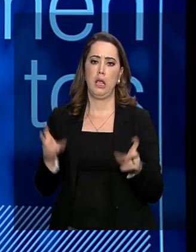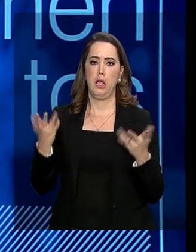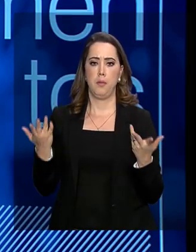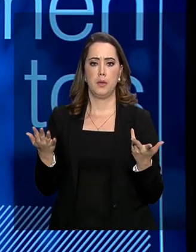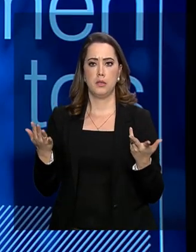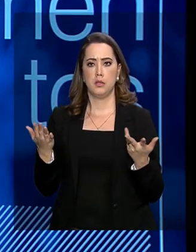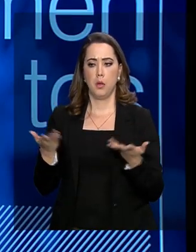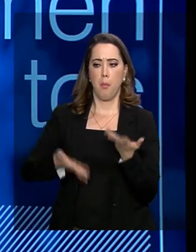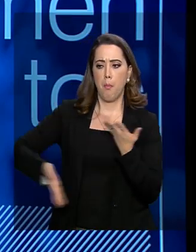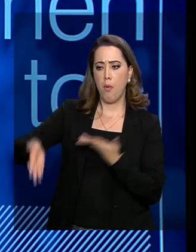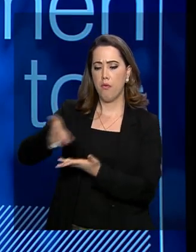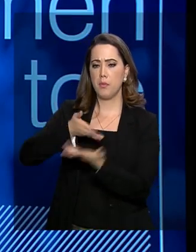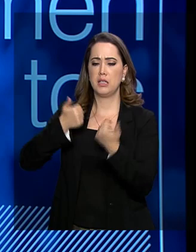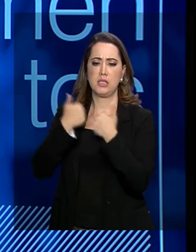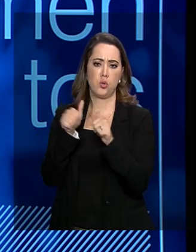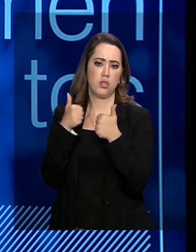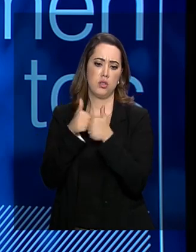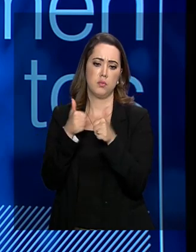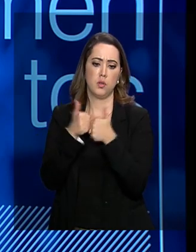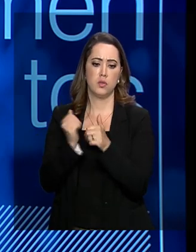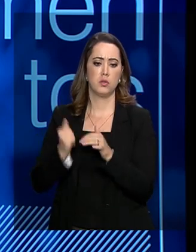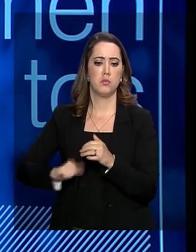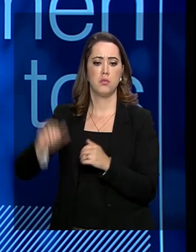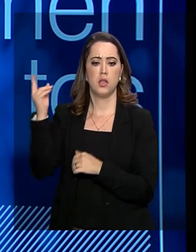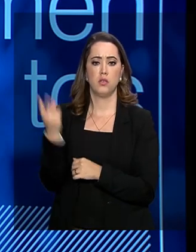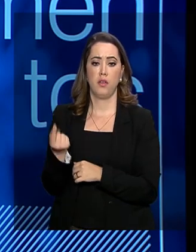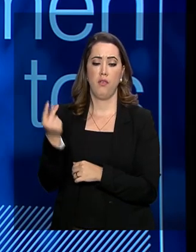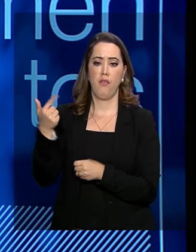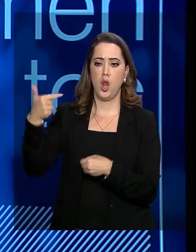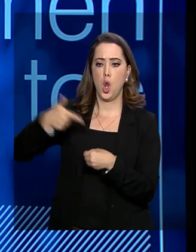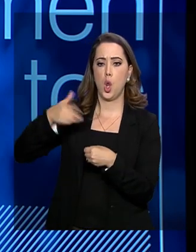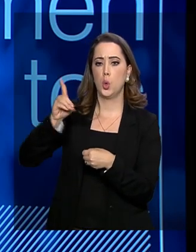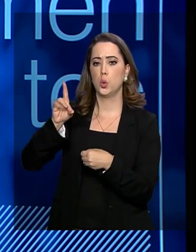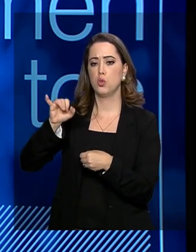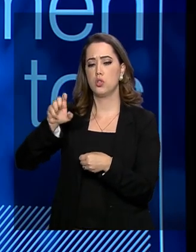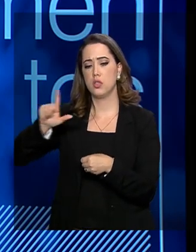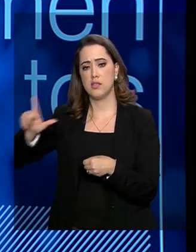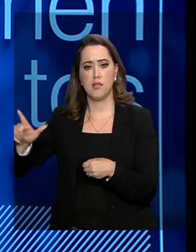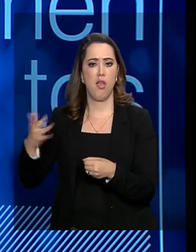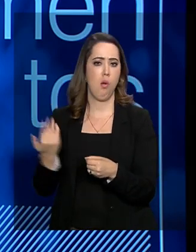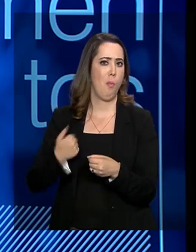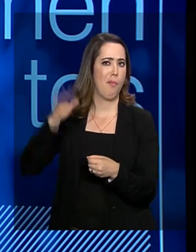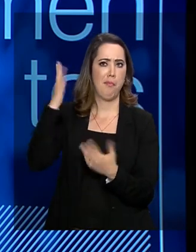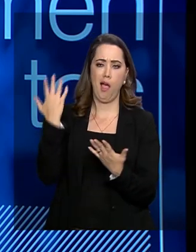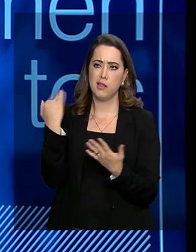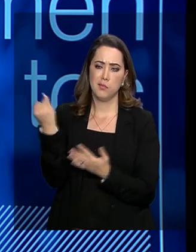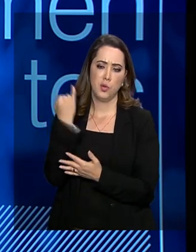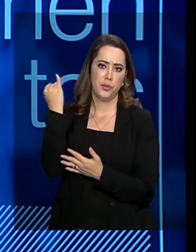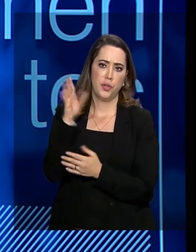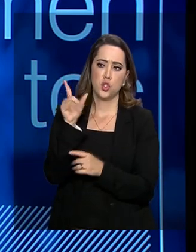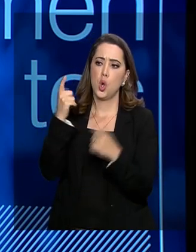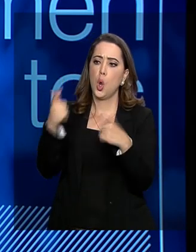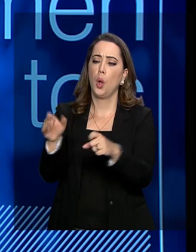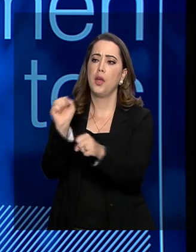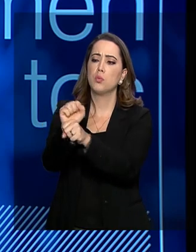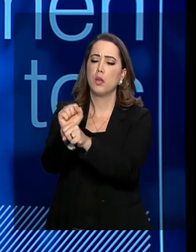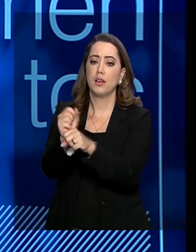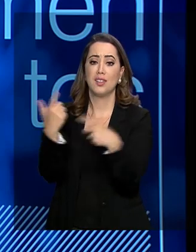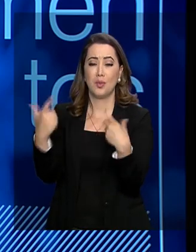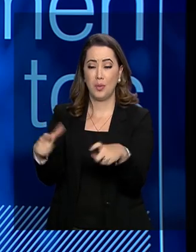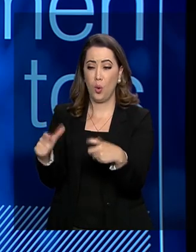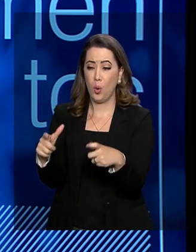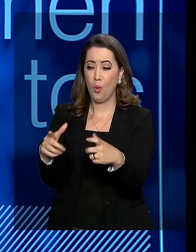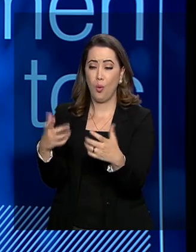à movimentação de cargas, que vai além do custo do diesel, vai além dos pontos de parada. Nós temos questões que é um setor